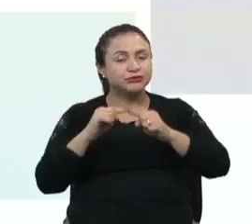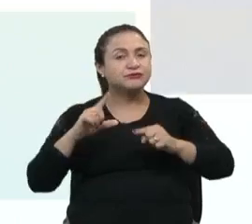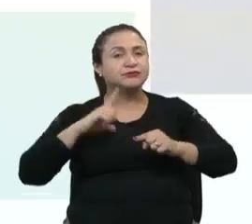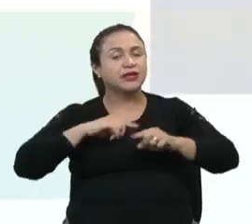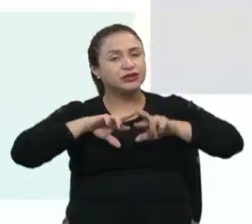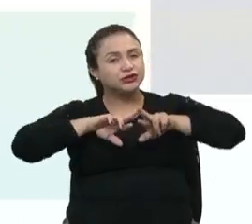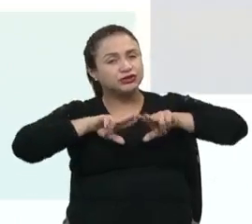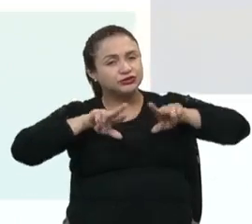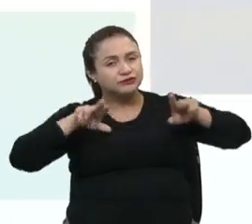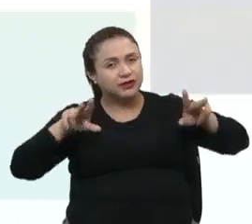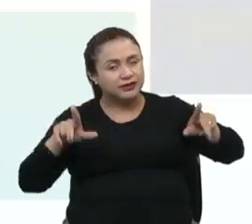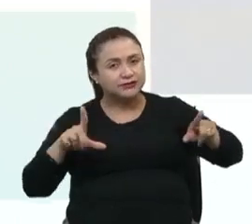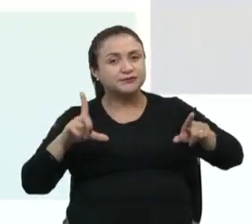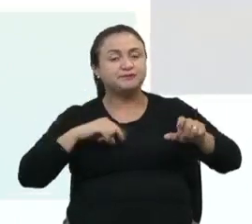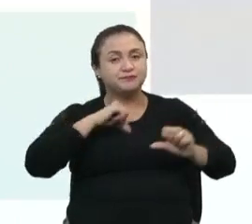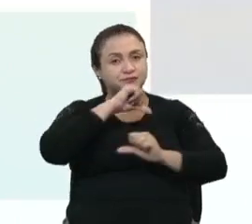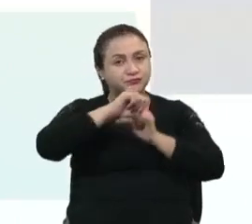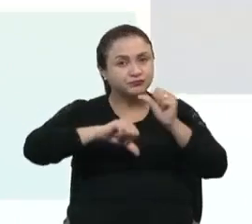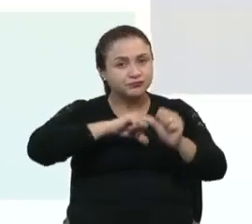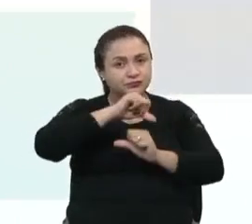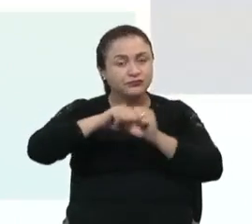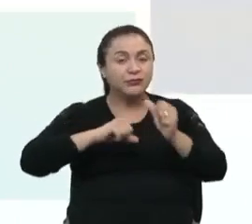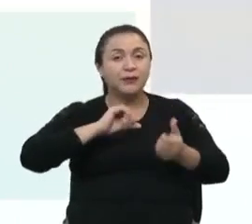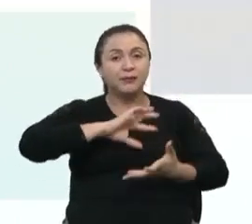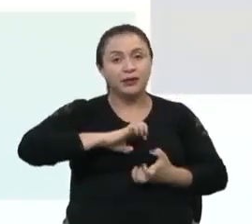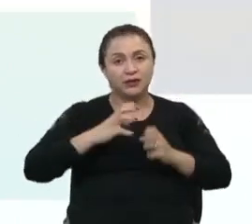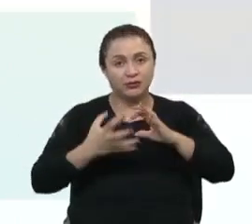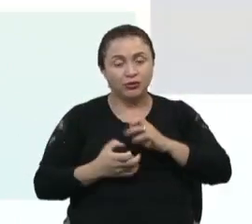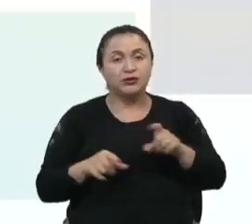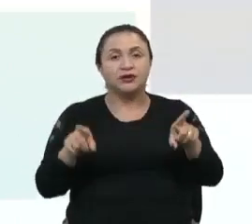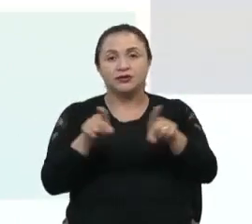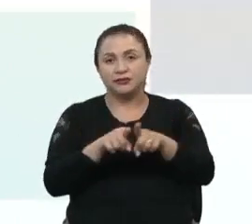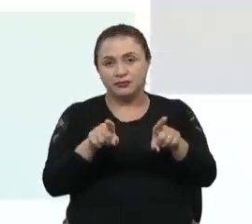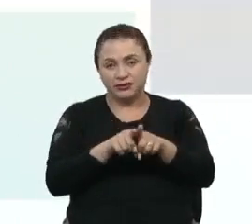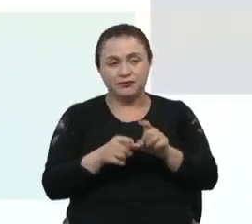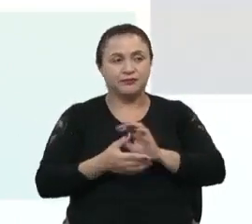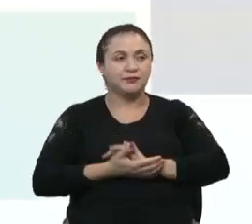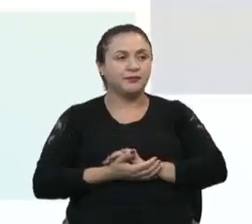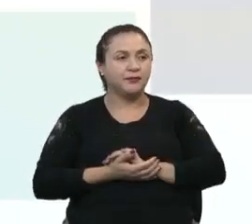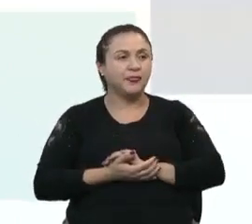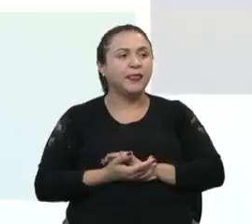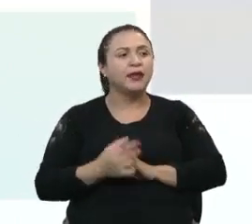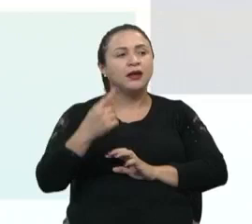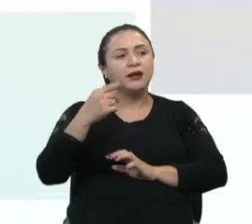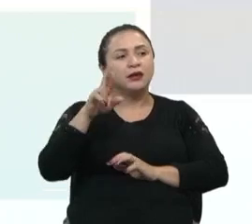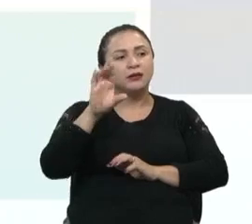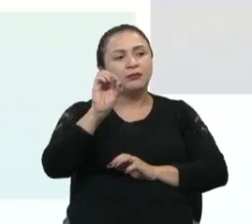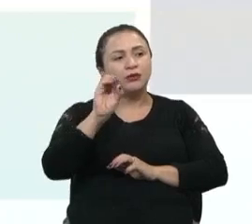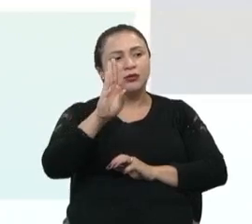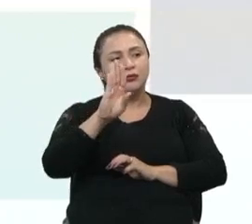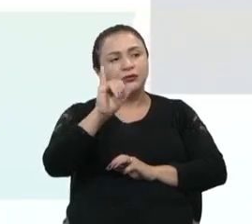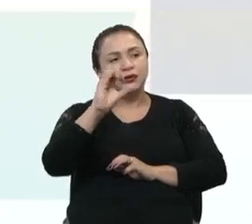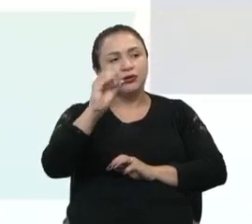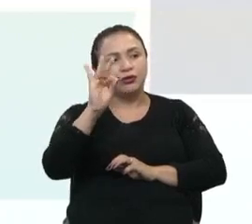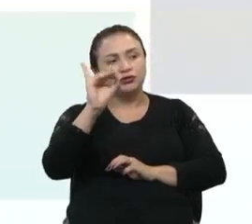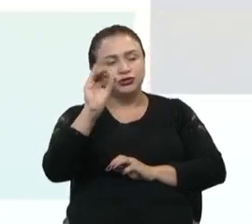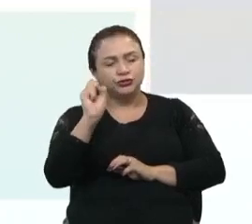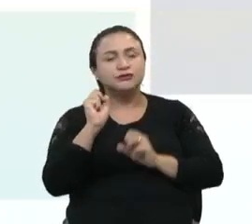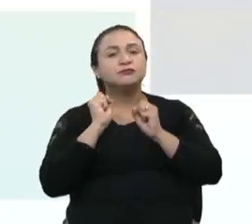diversas alterações metabólicas também. Os probióticos podem ser